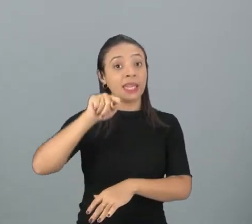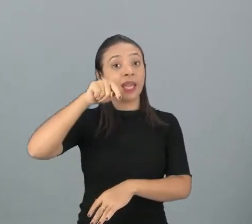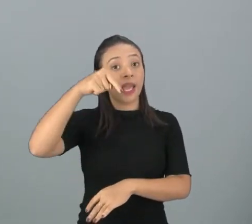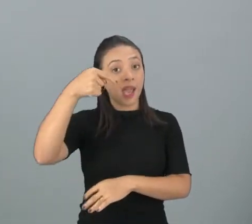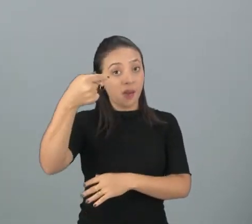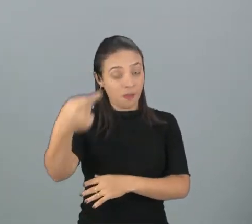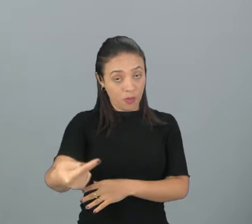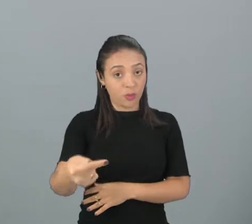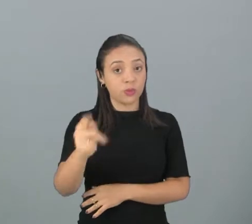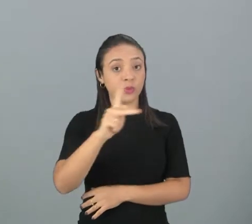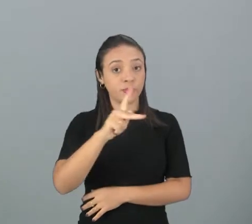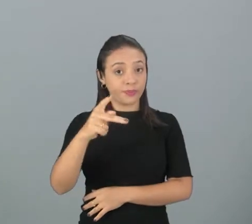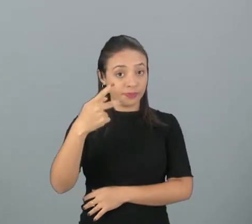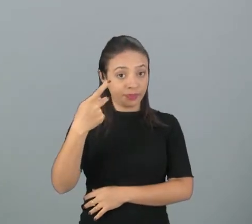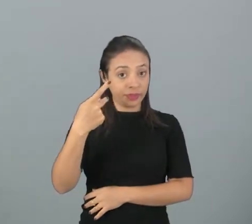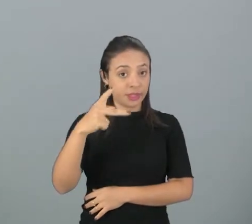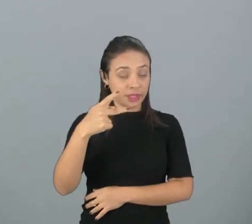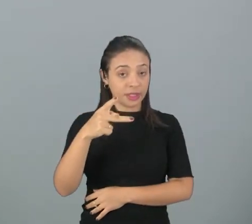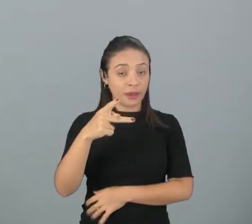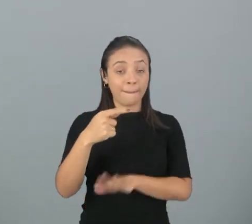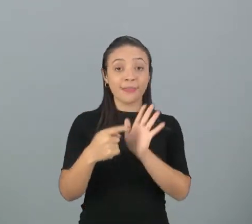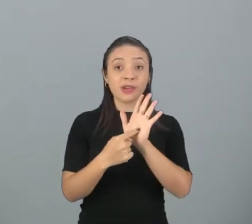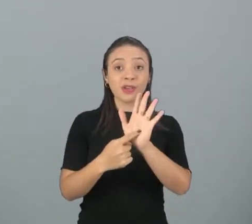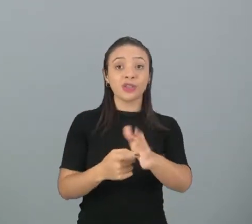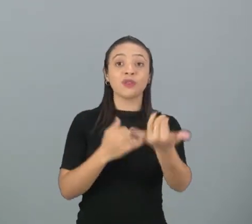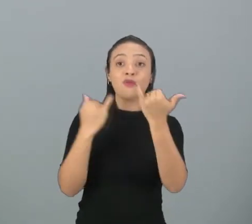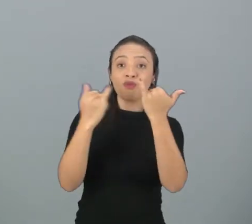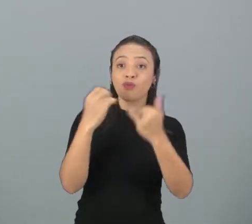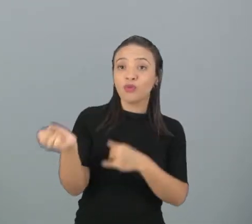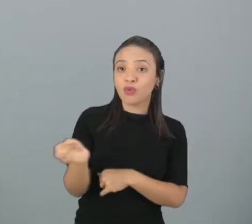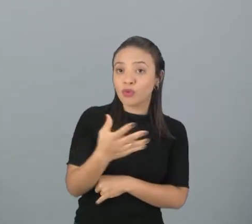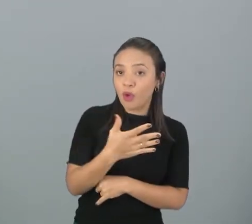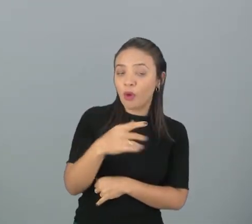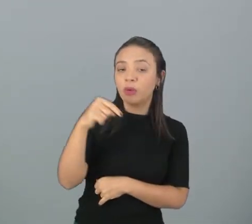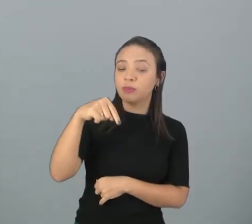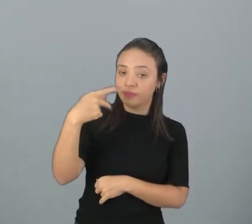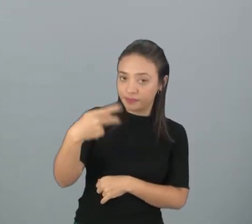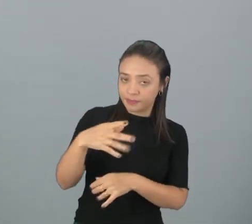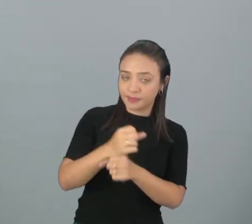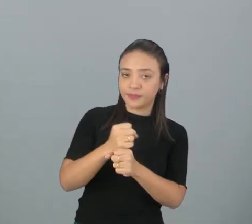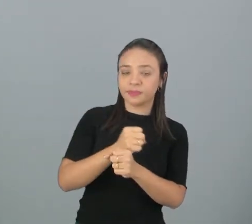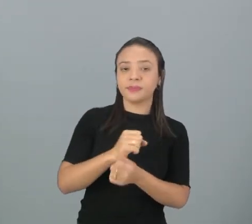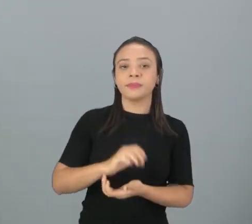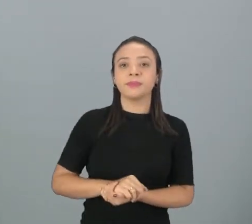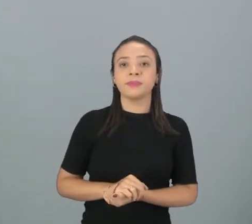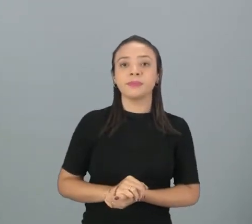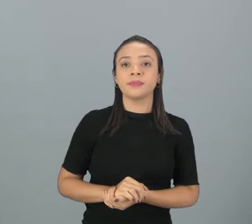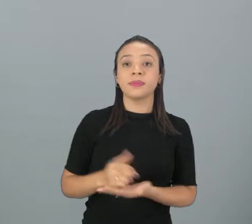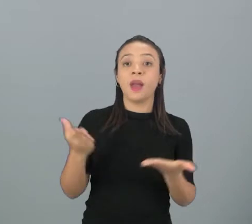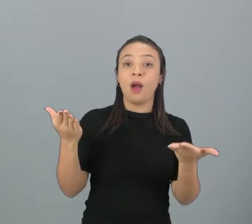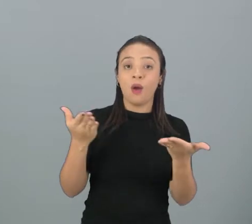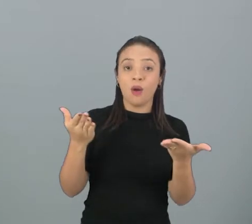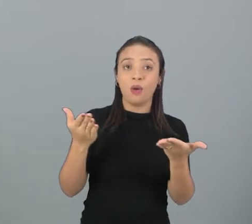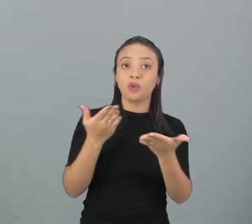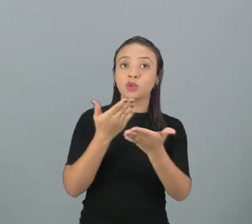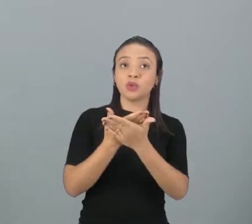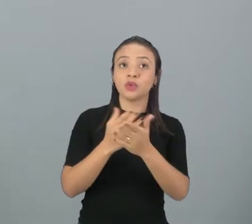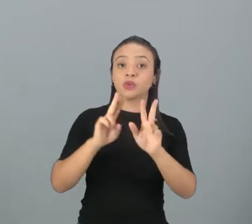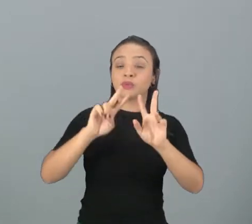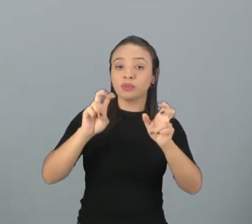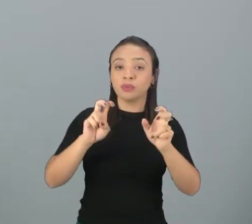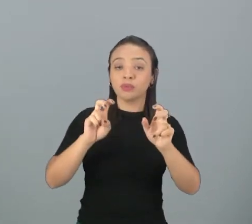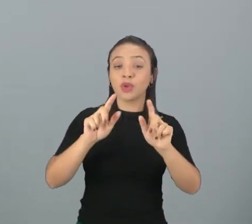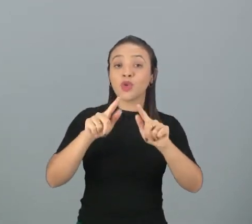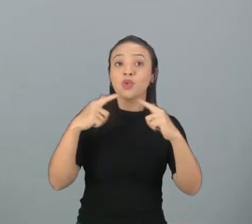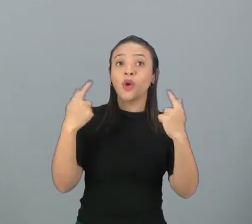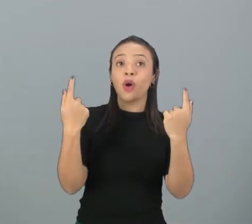trazer novas ideias para você debater agora em 2021. Mas antes vamos estudar um pouco sobre